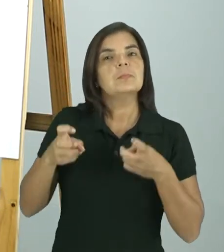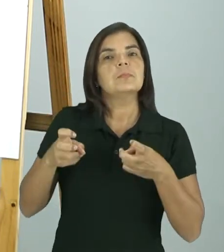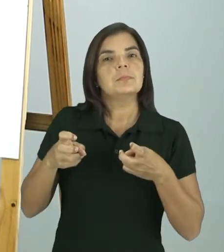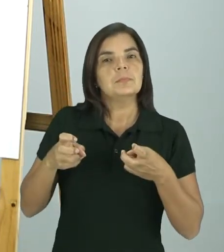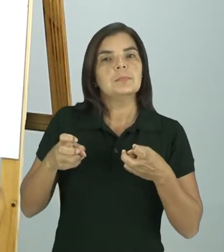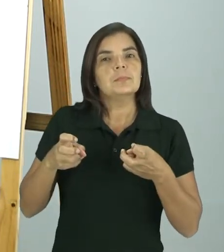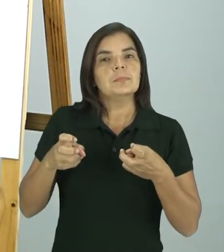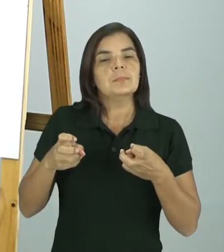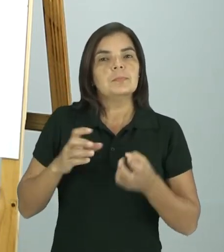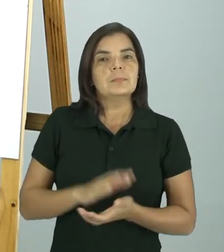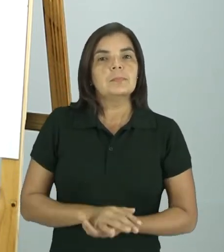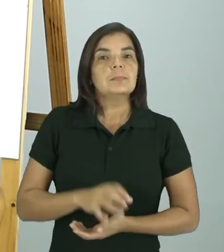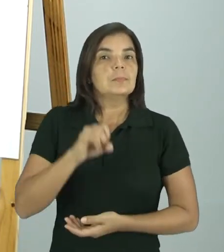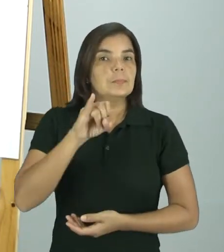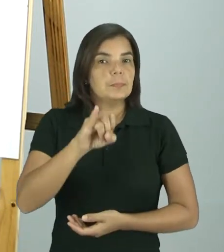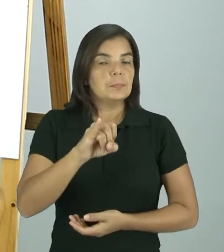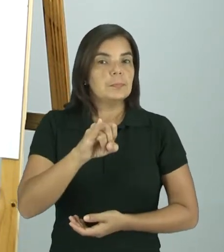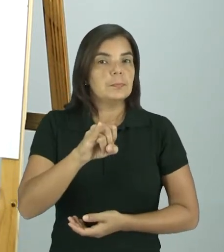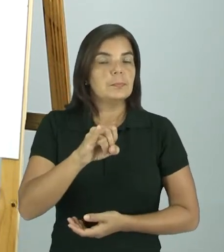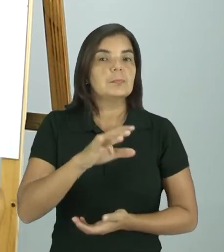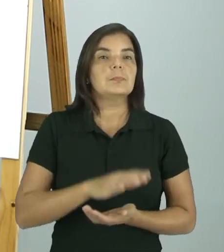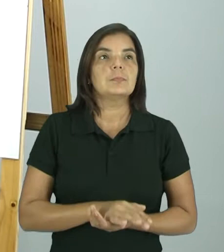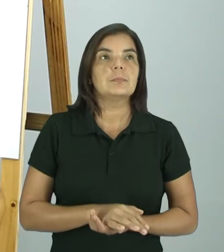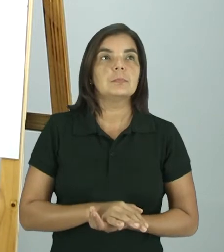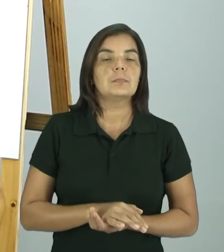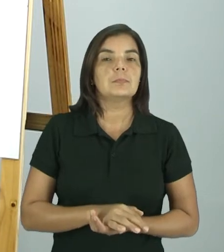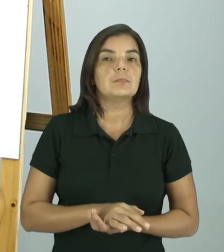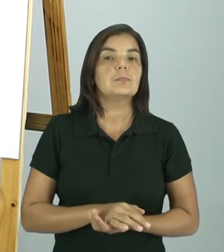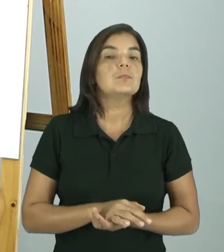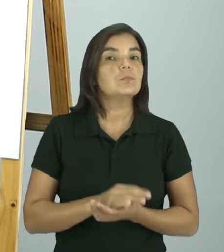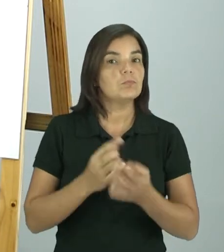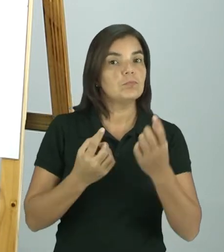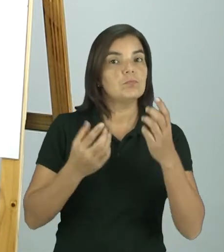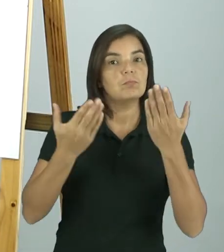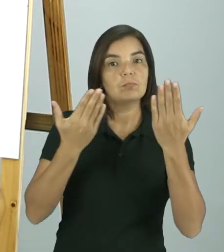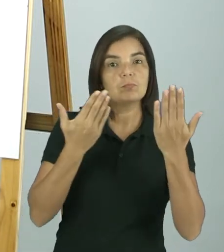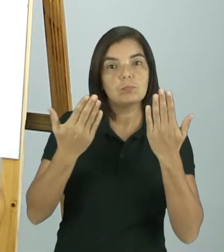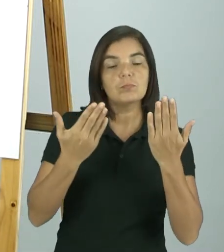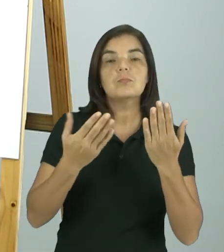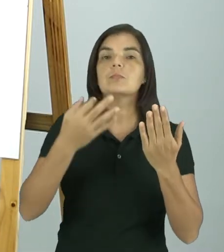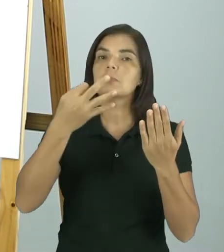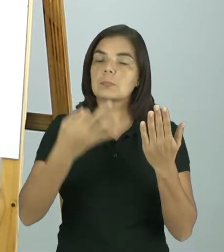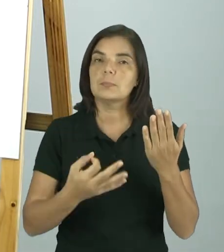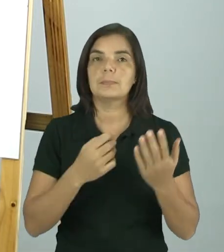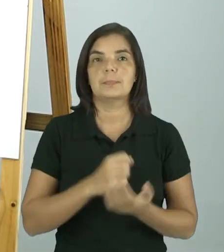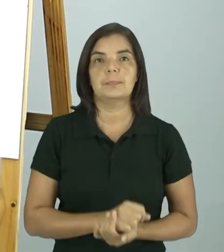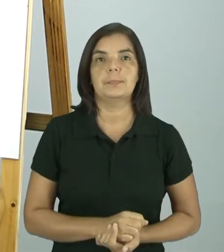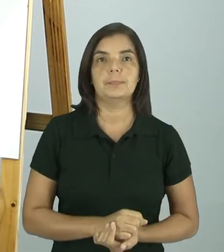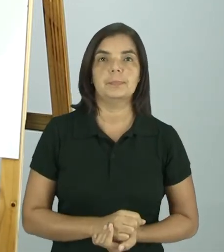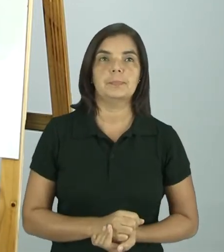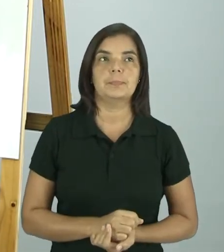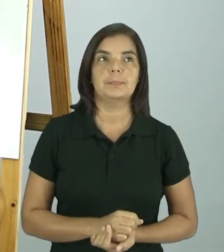se eu fiz a correspondência correta. Vamos lá.